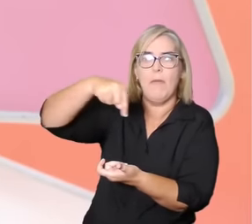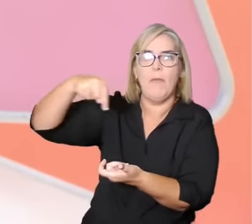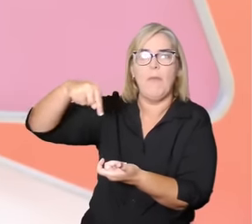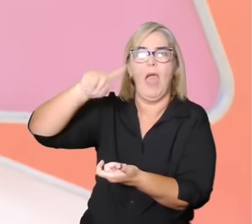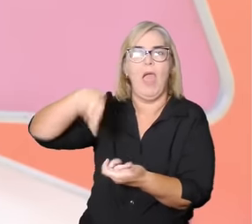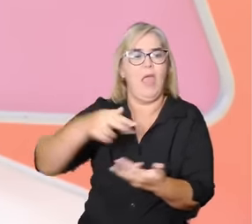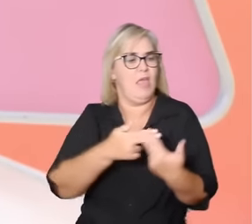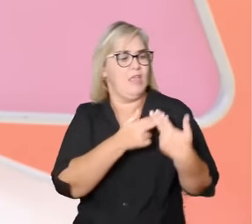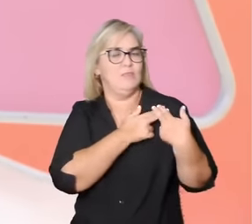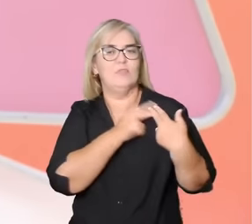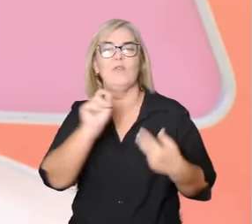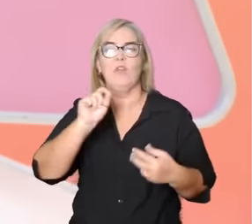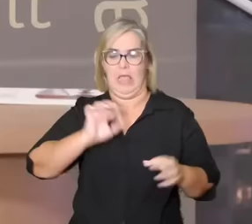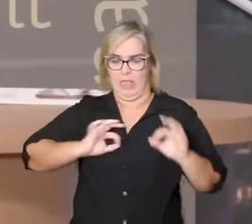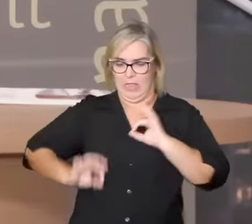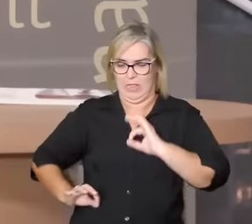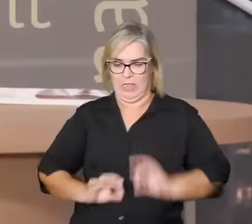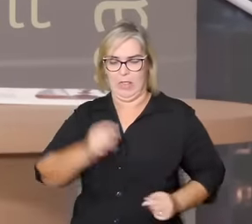e concretos